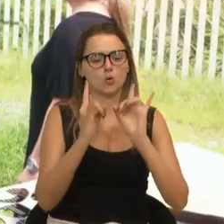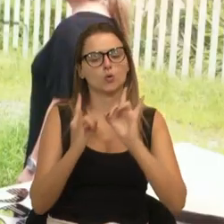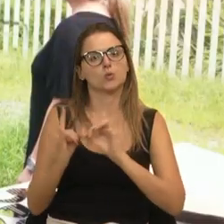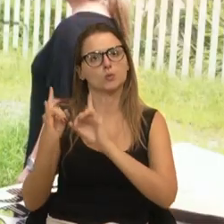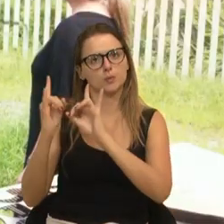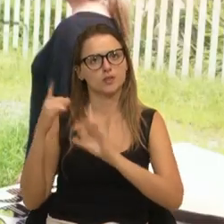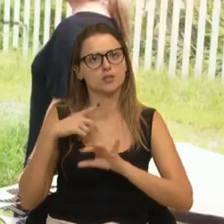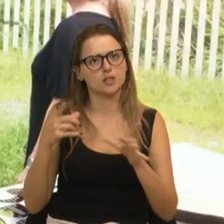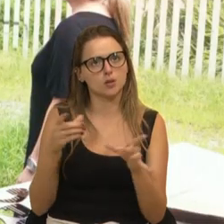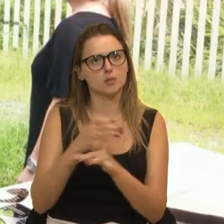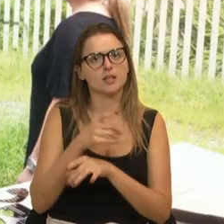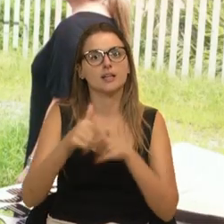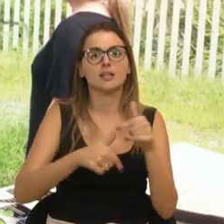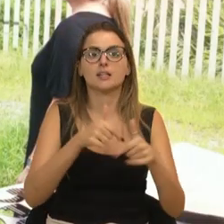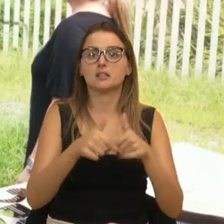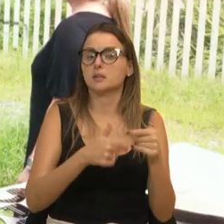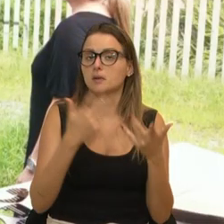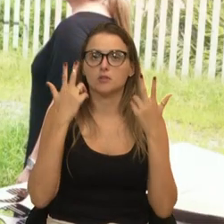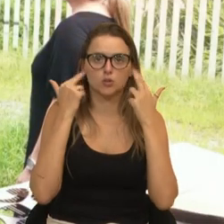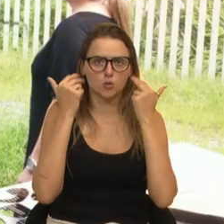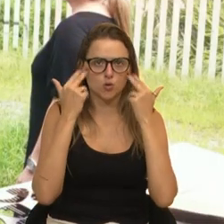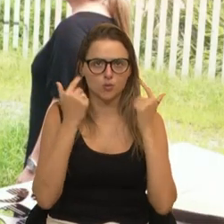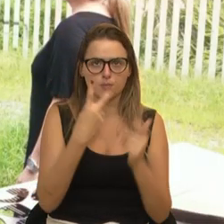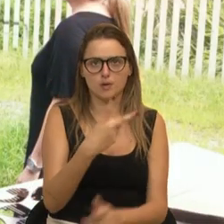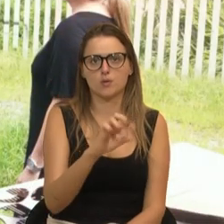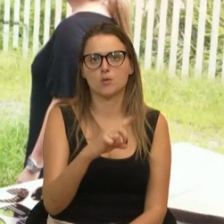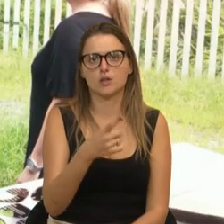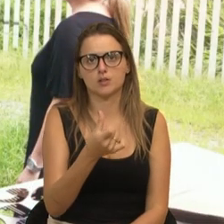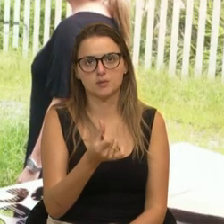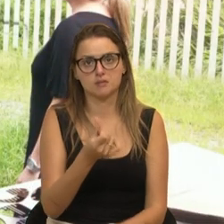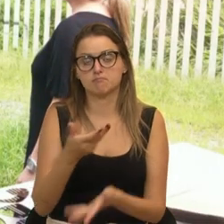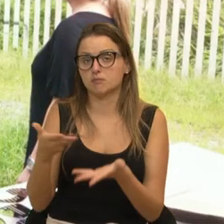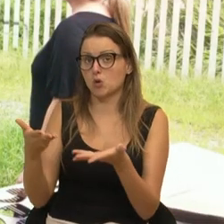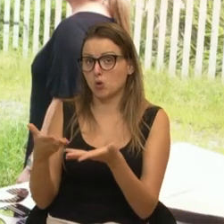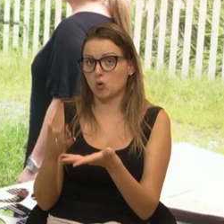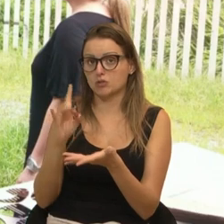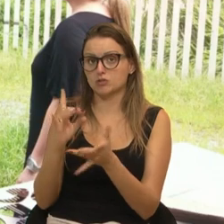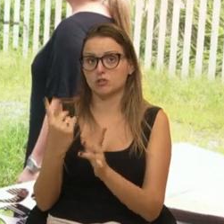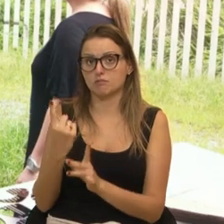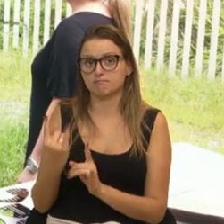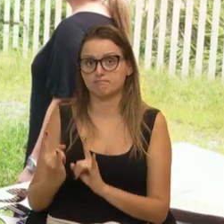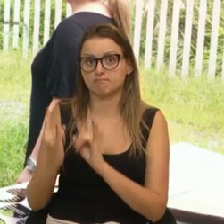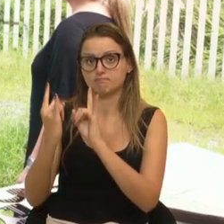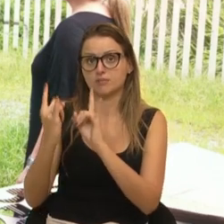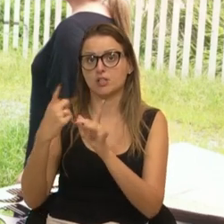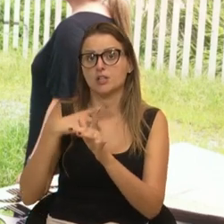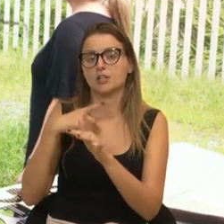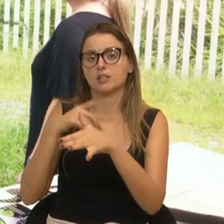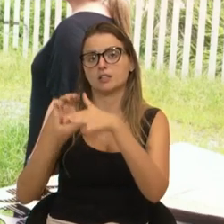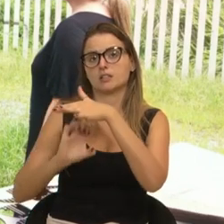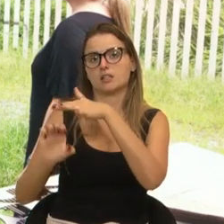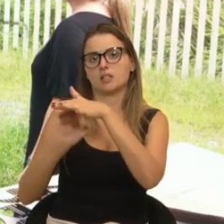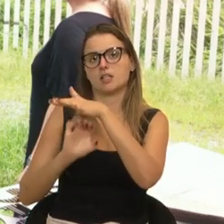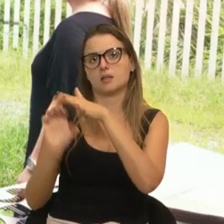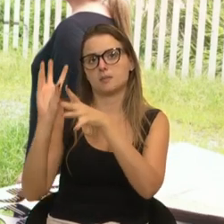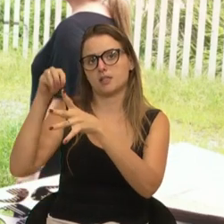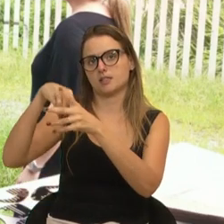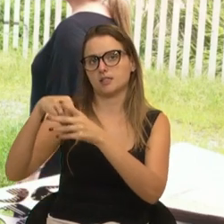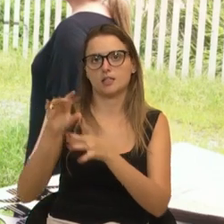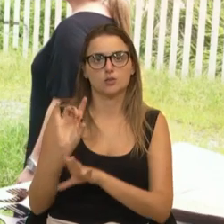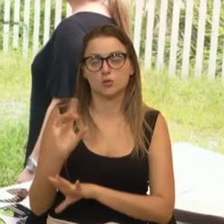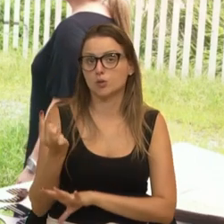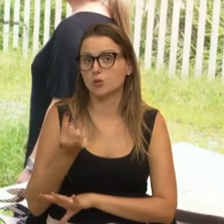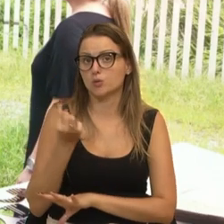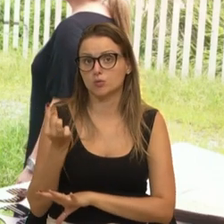a pleno até 2016 e hoje somente um deles tem empresa funcionando lá dentro.